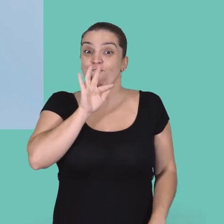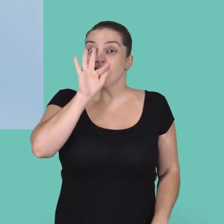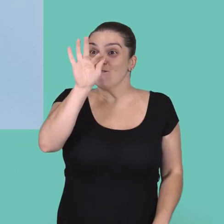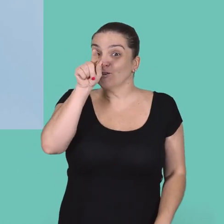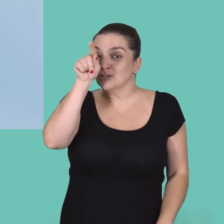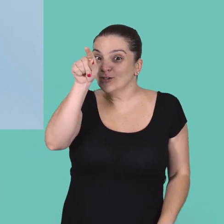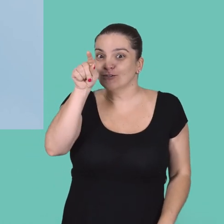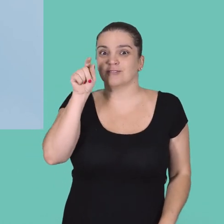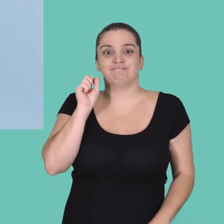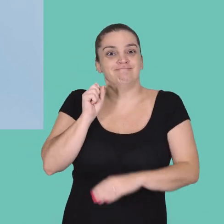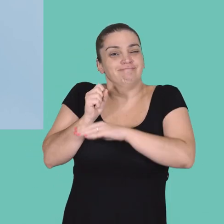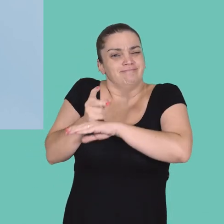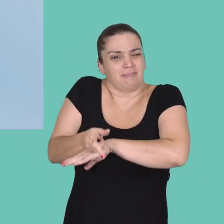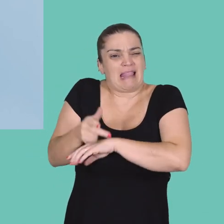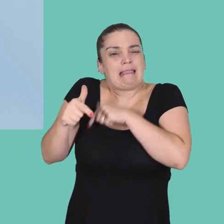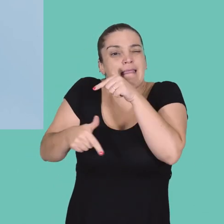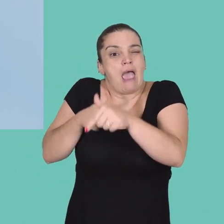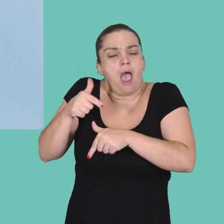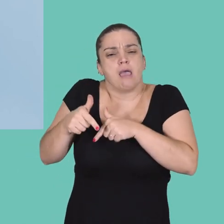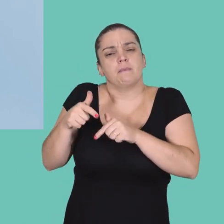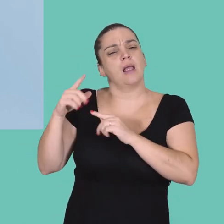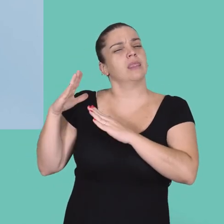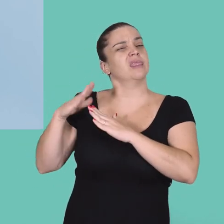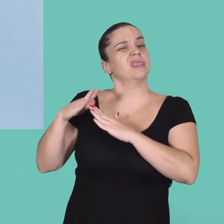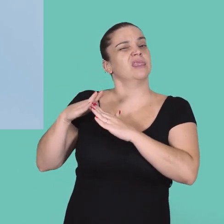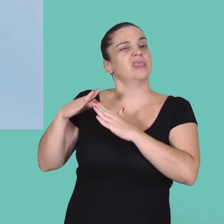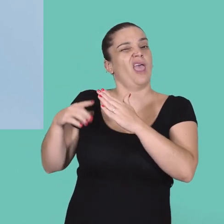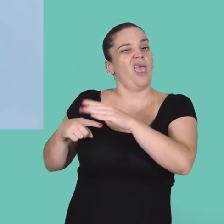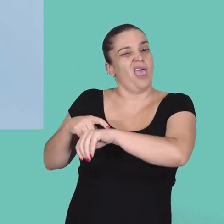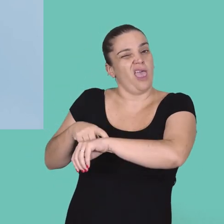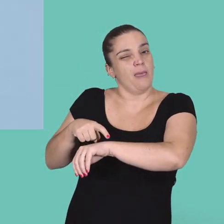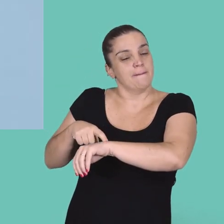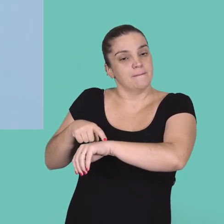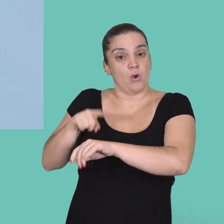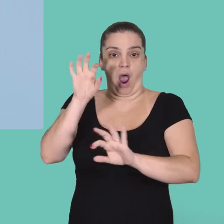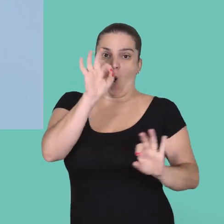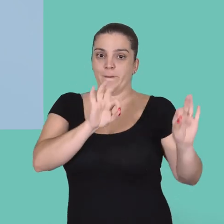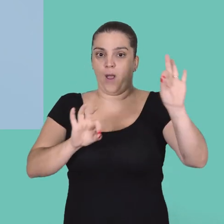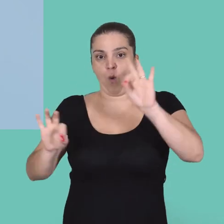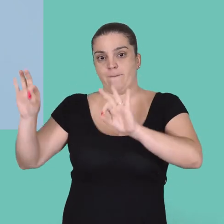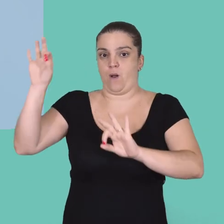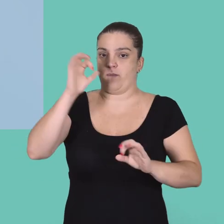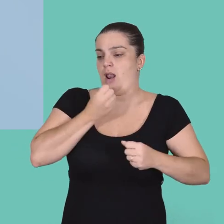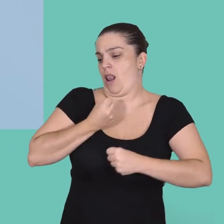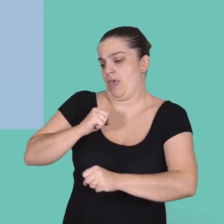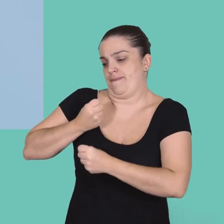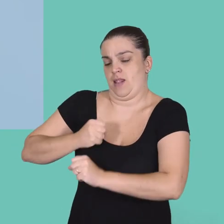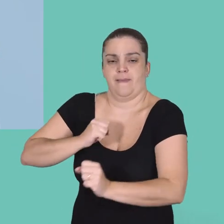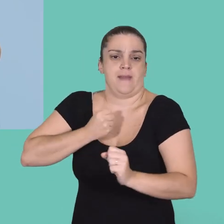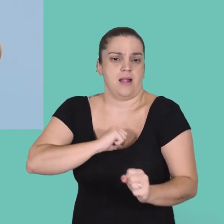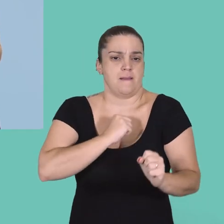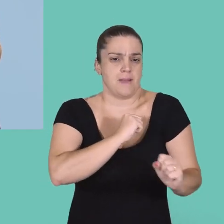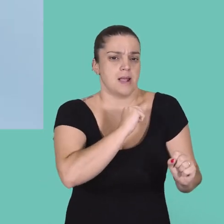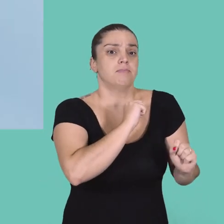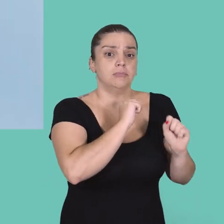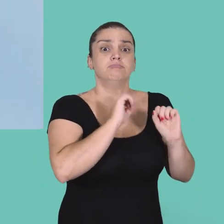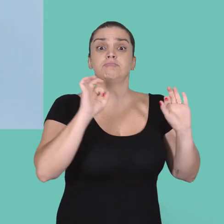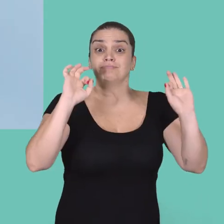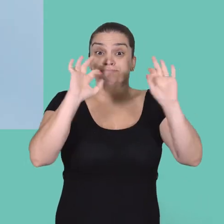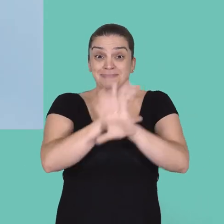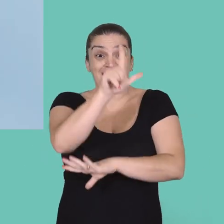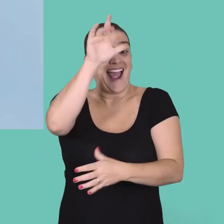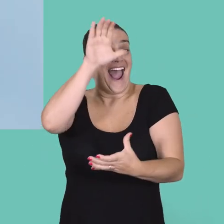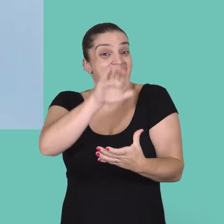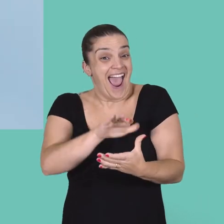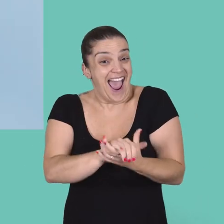cresceres, tu arrumas um emprego temporário no laboratório, arrumando, limpando o chão, etc. E aí